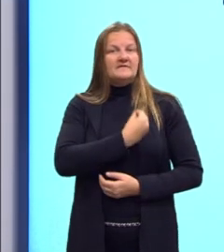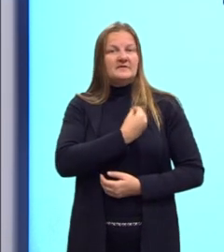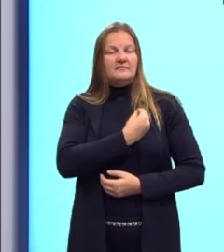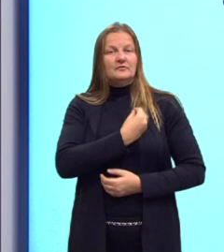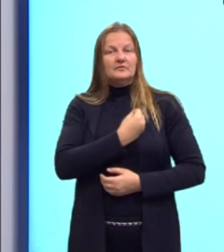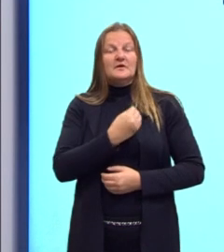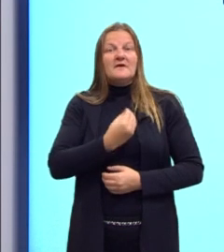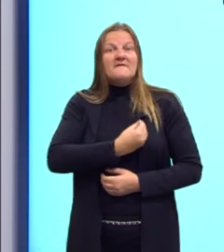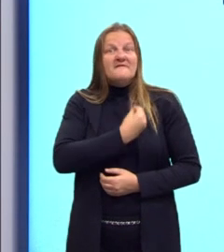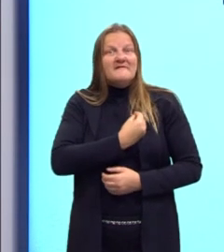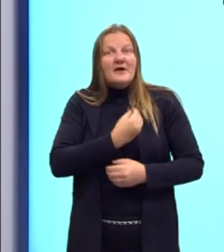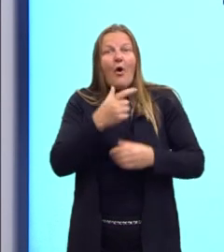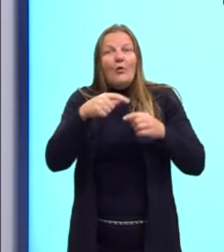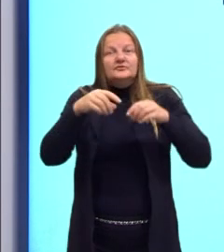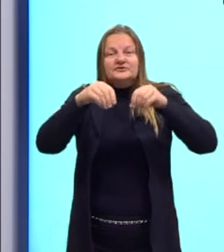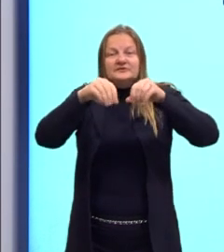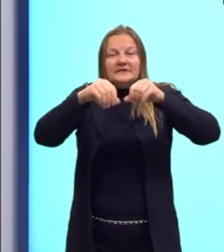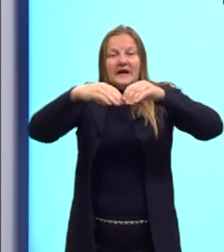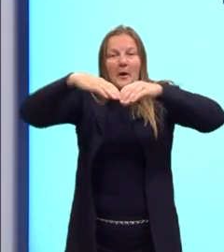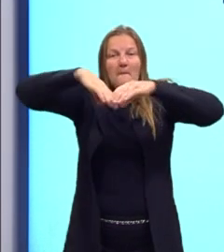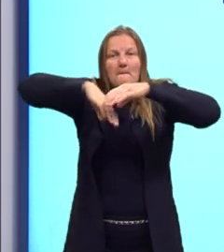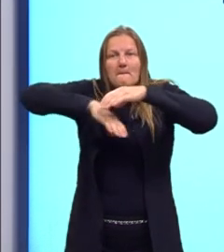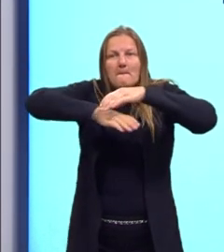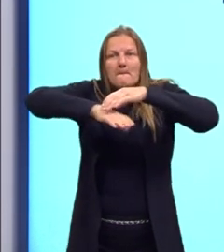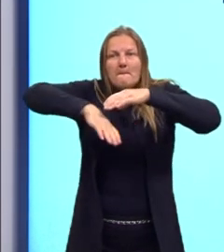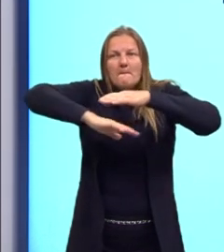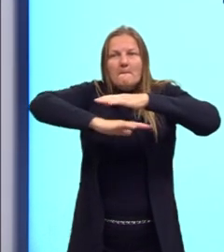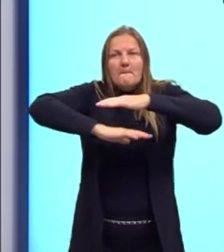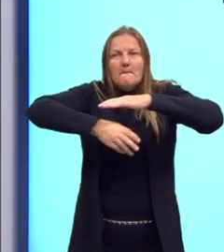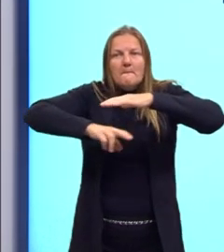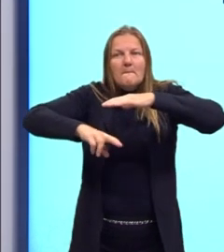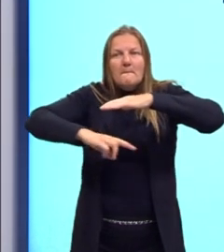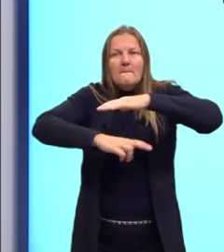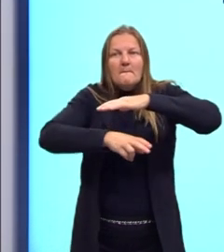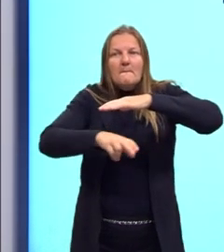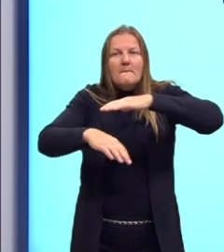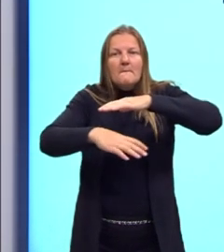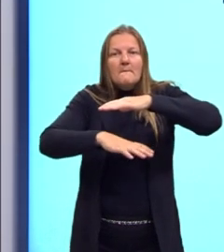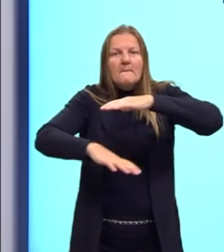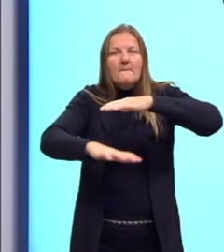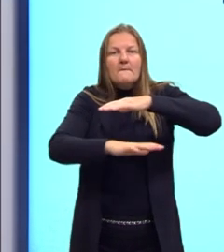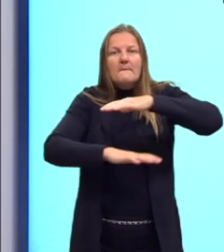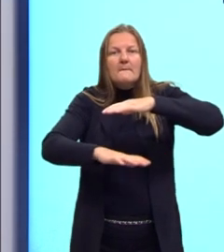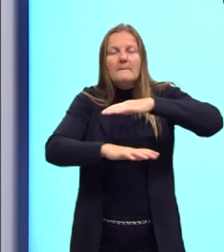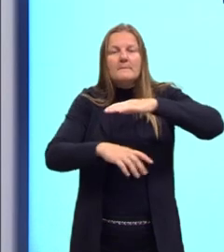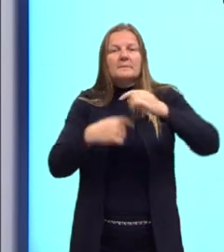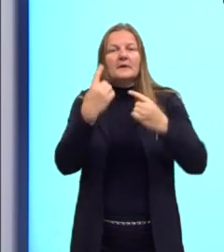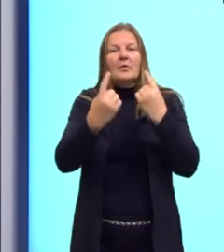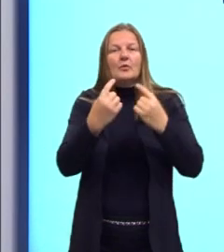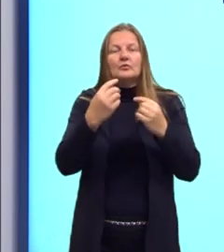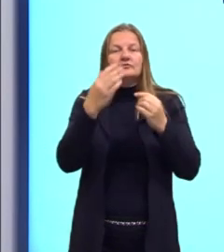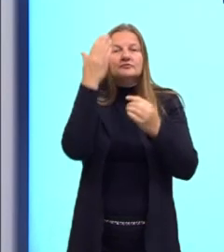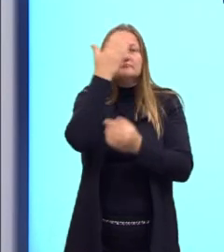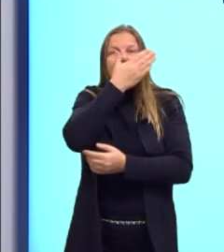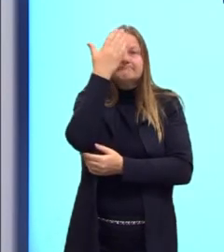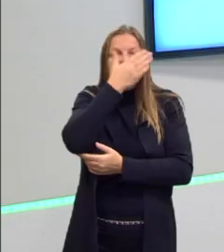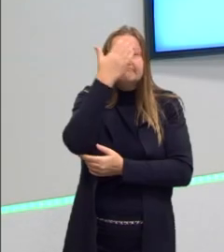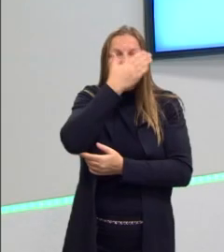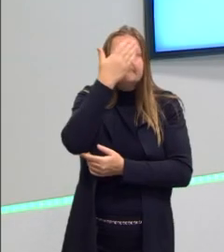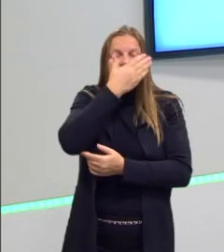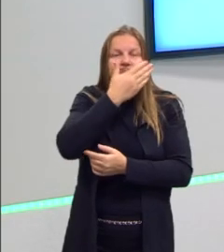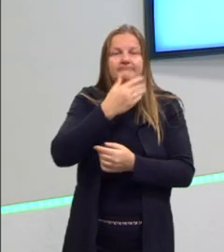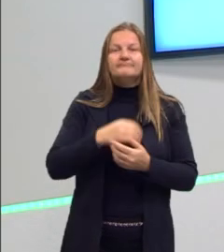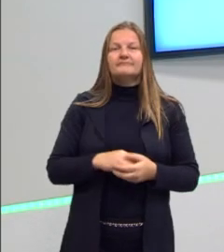vivem a sua vida inteira, né? De forma subterrânea. Muitos perdem, né? A visão, né? Então,